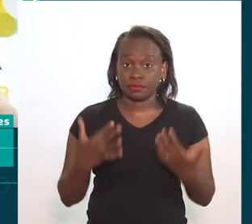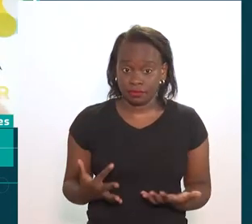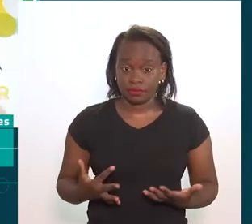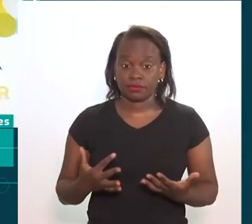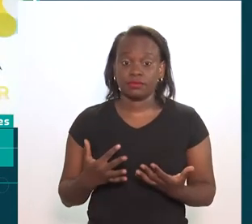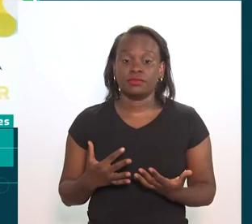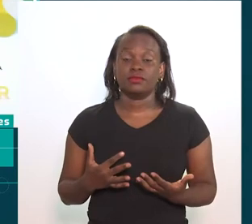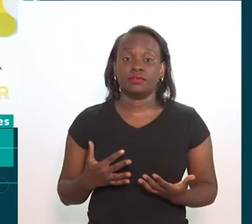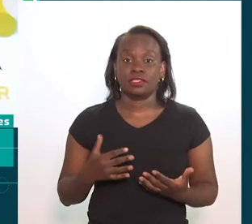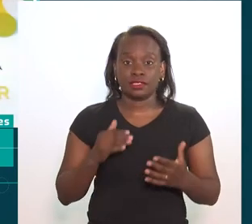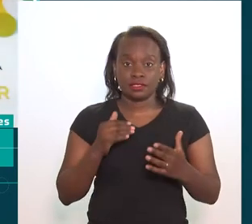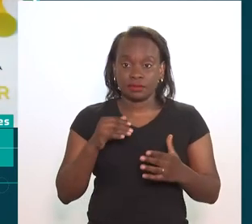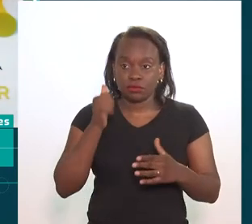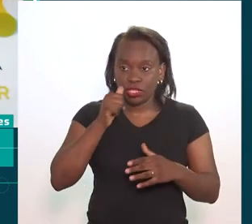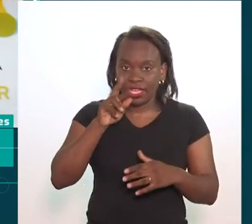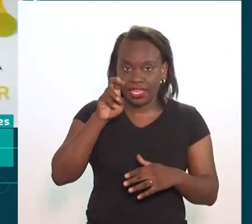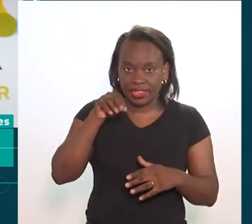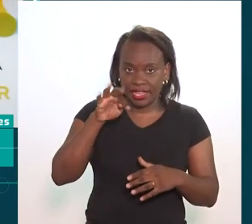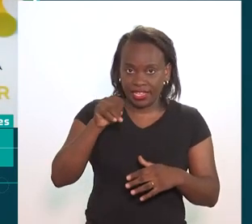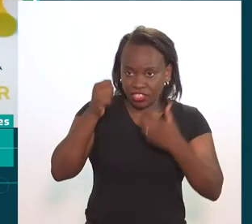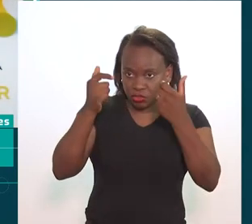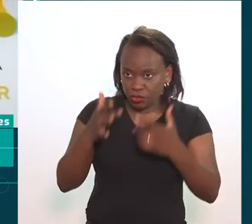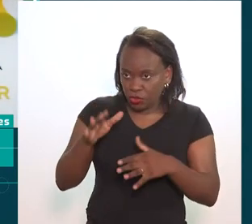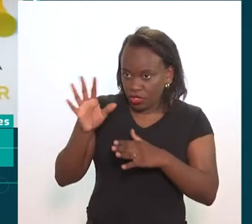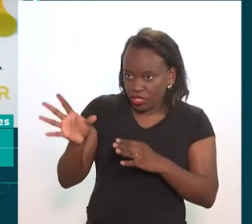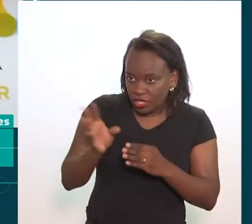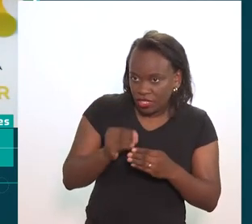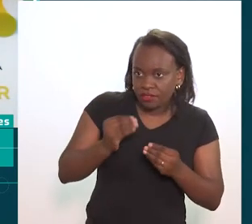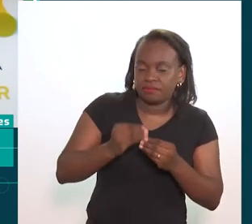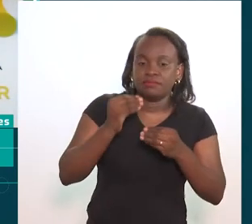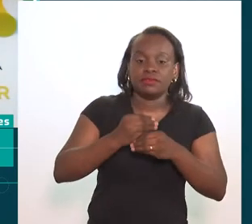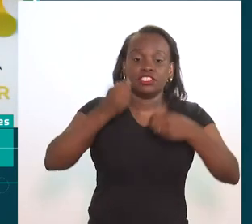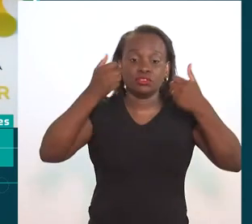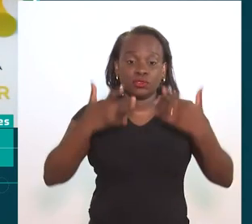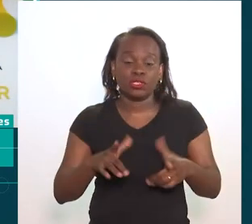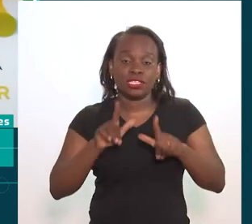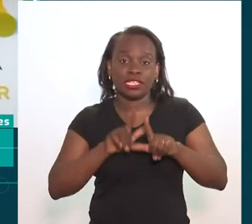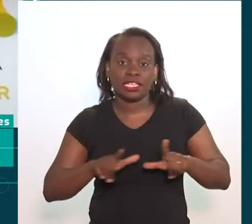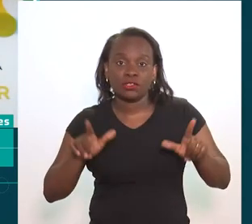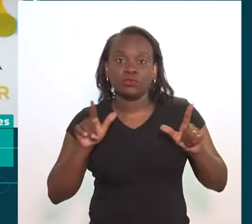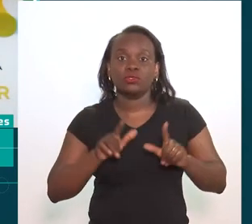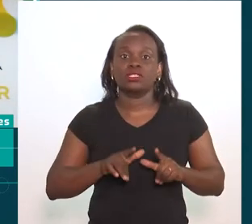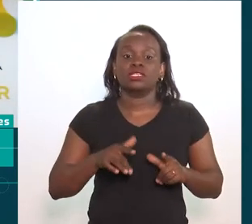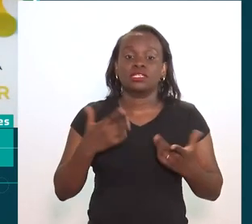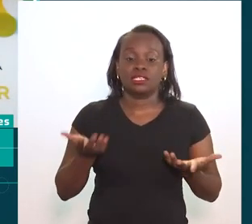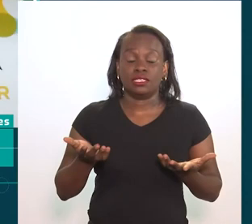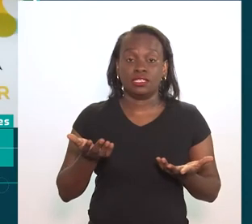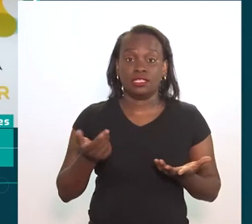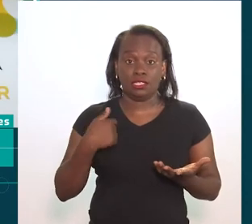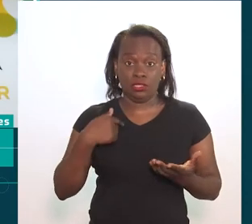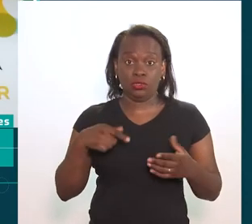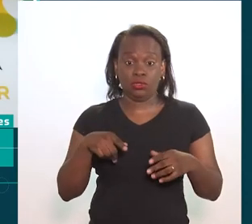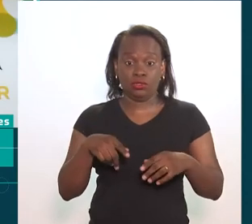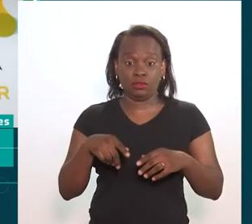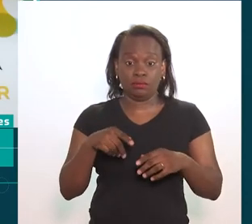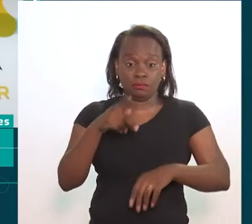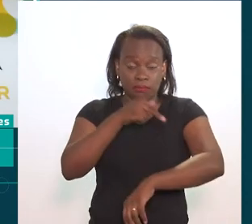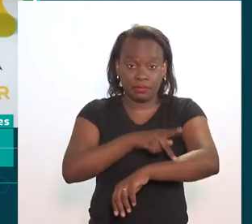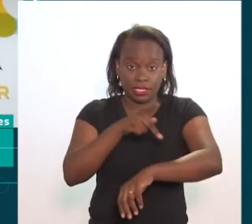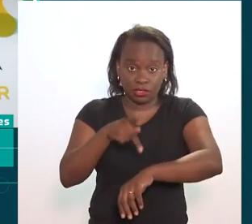isso acrescenta muito para o processo educacional do aluno. E falando, pegando o gancho um pouquinho da Renata,